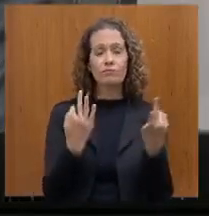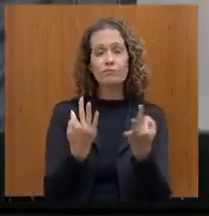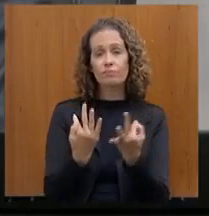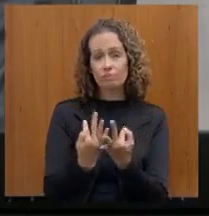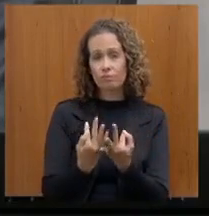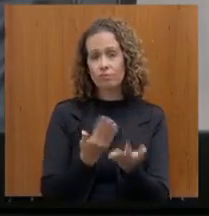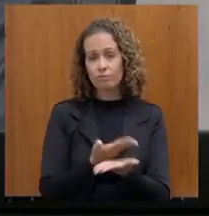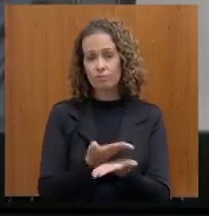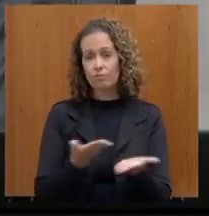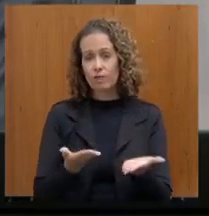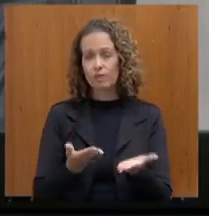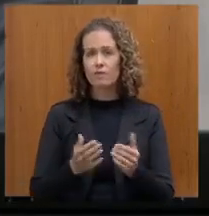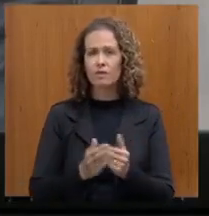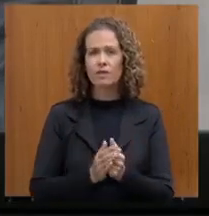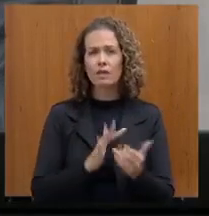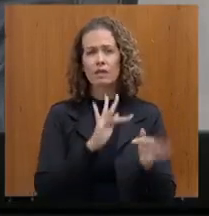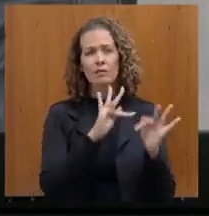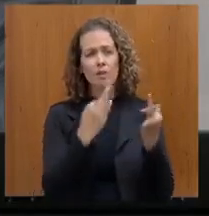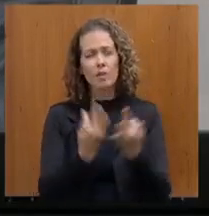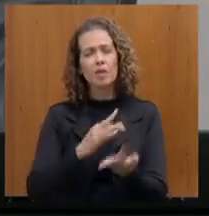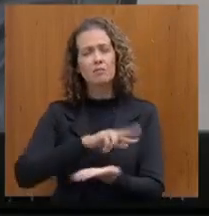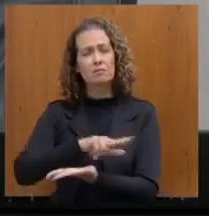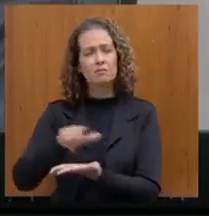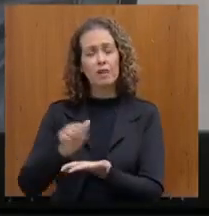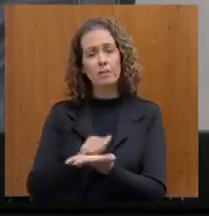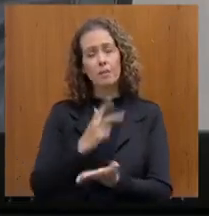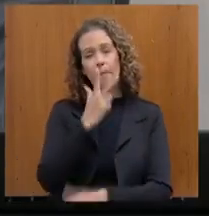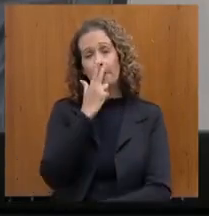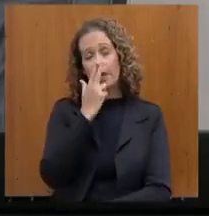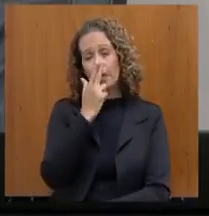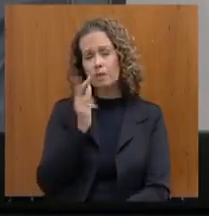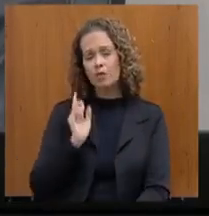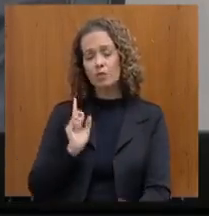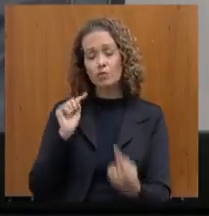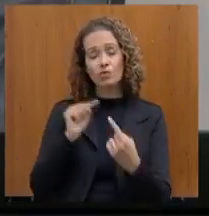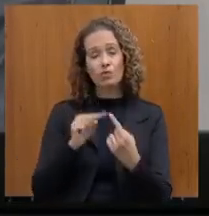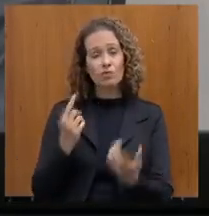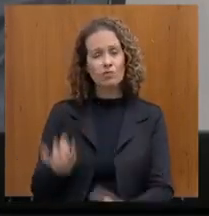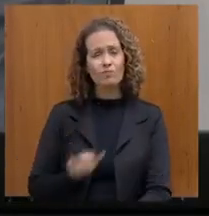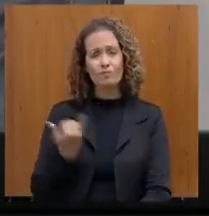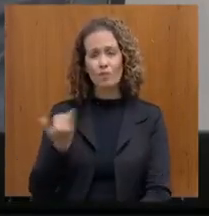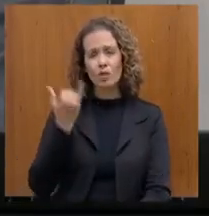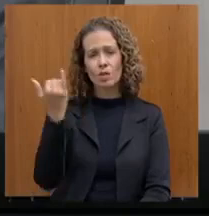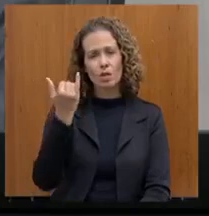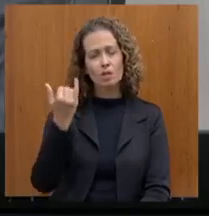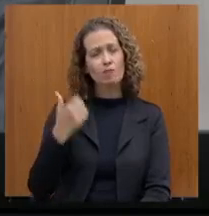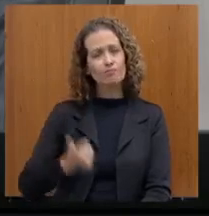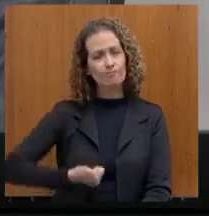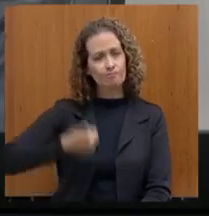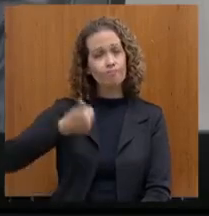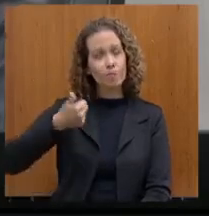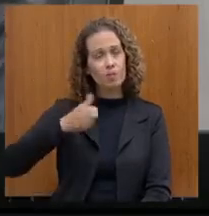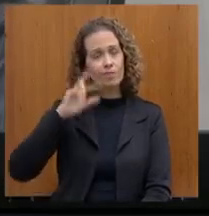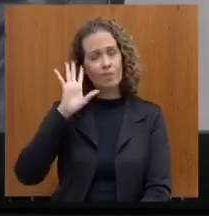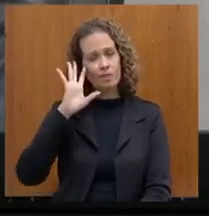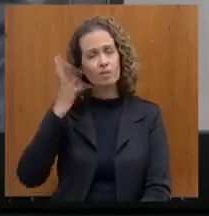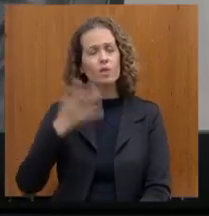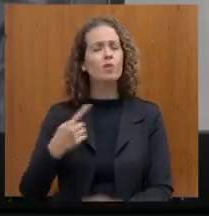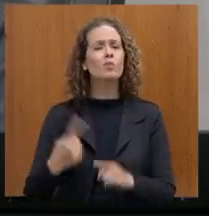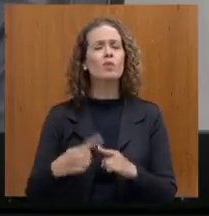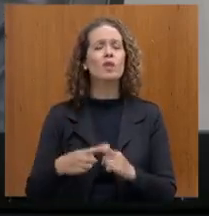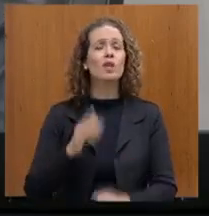e me parece que isso é uma prioridade muito importante, porque isso já é